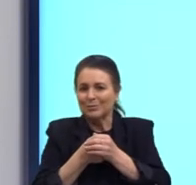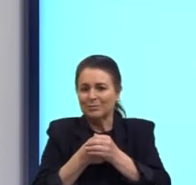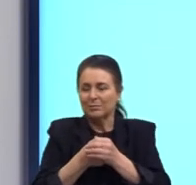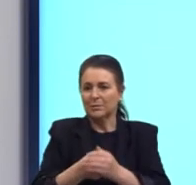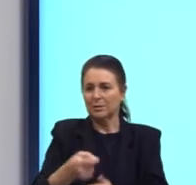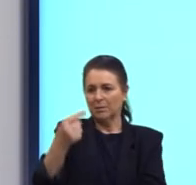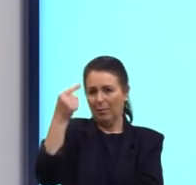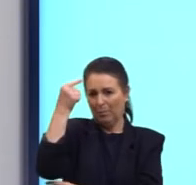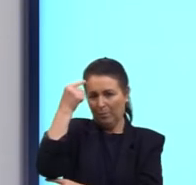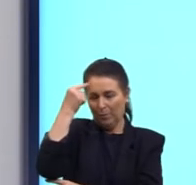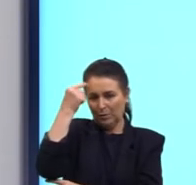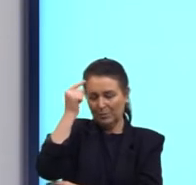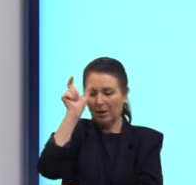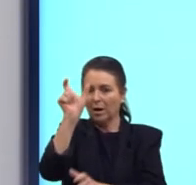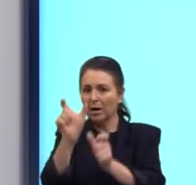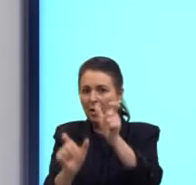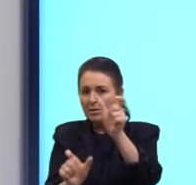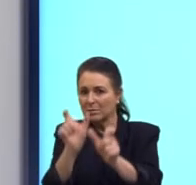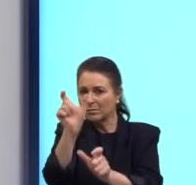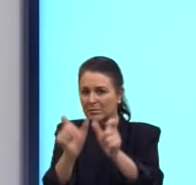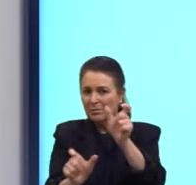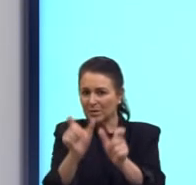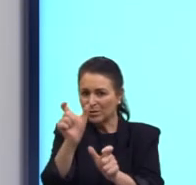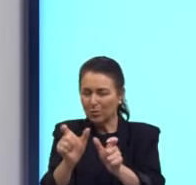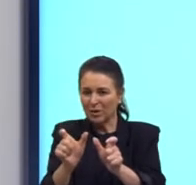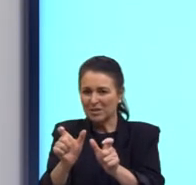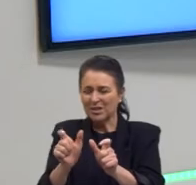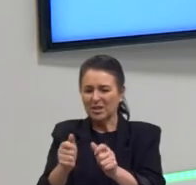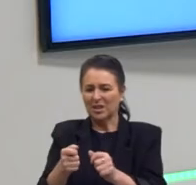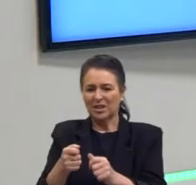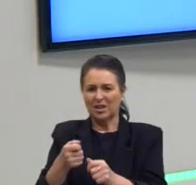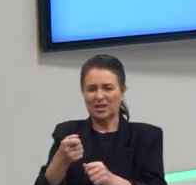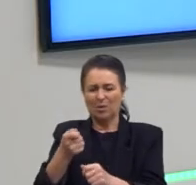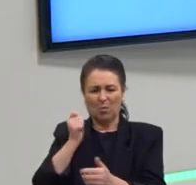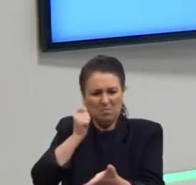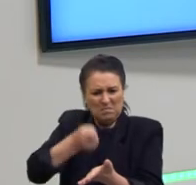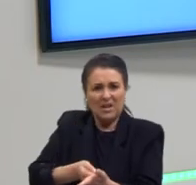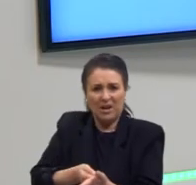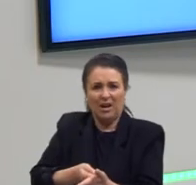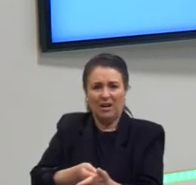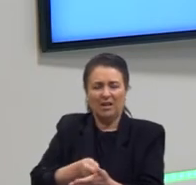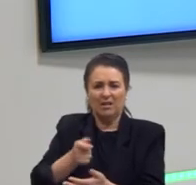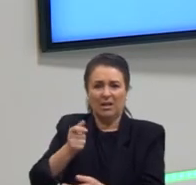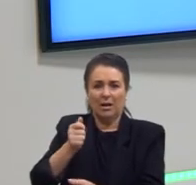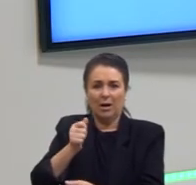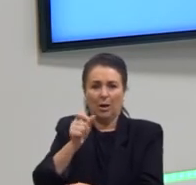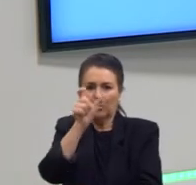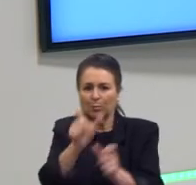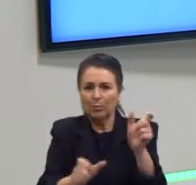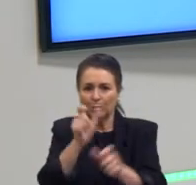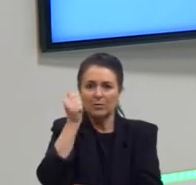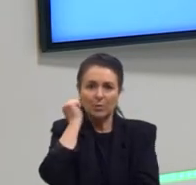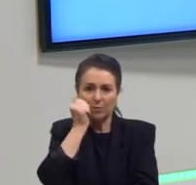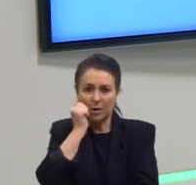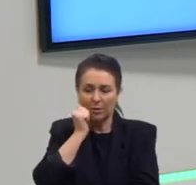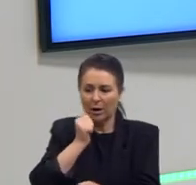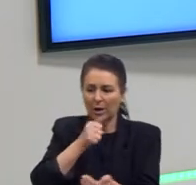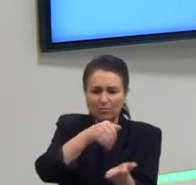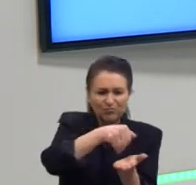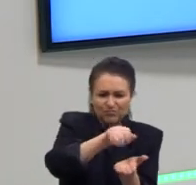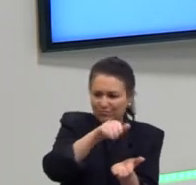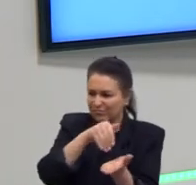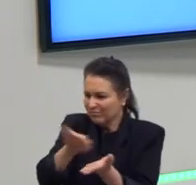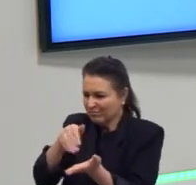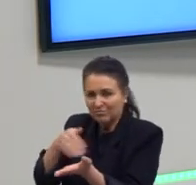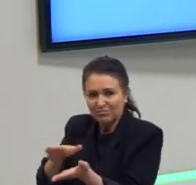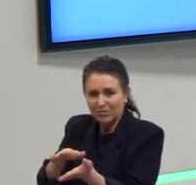que as pessoas serem forçadas, a população negra em grande parte, ela sofreu expulsões durante todo o